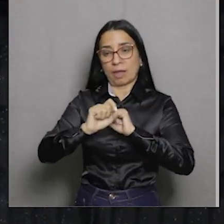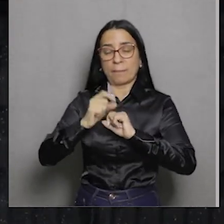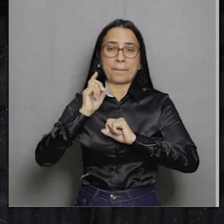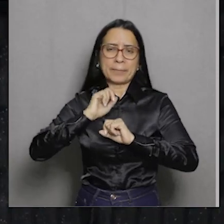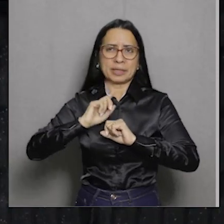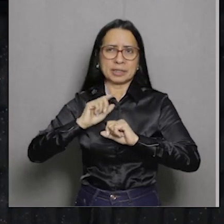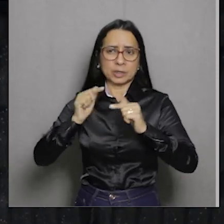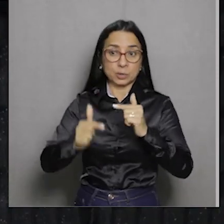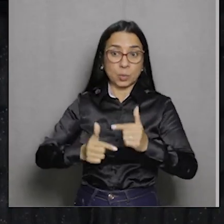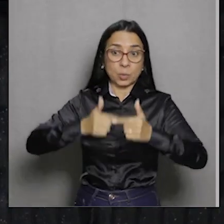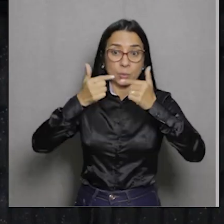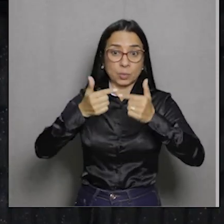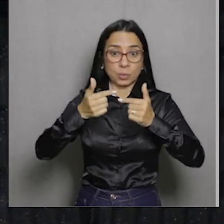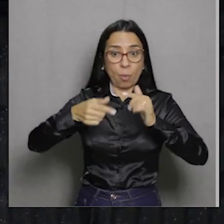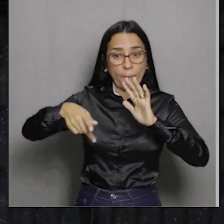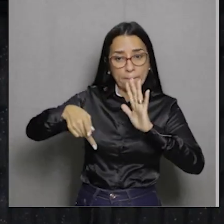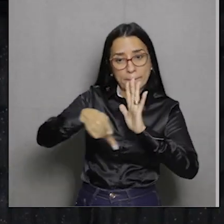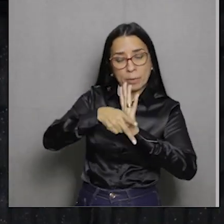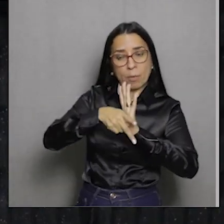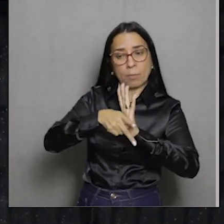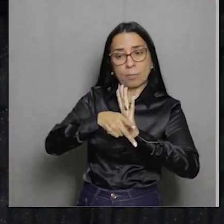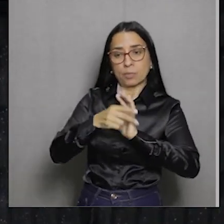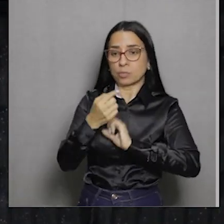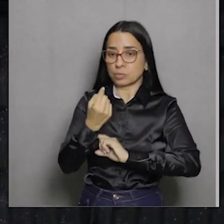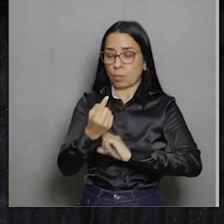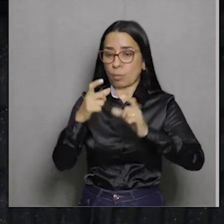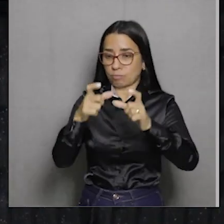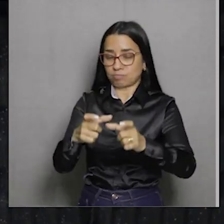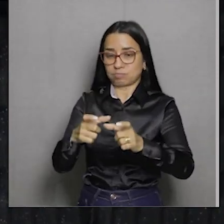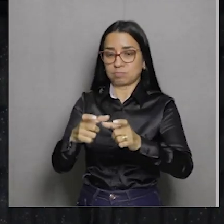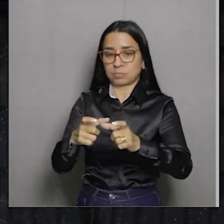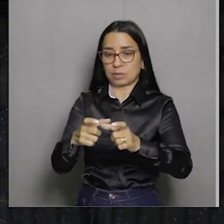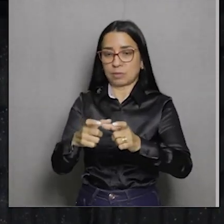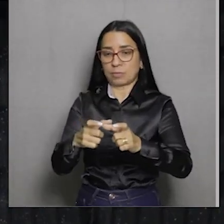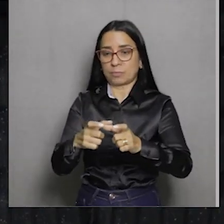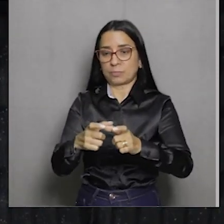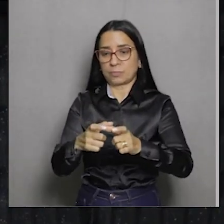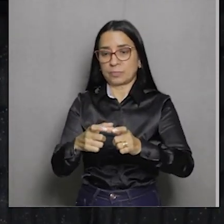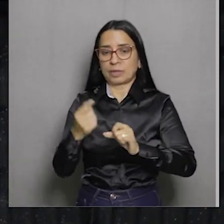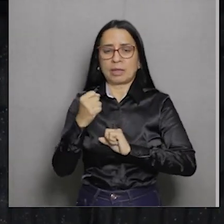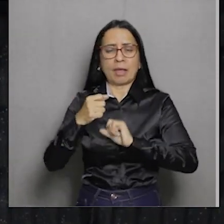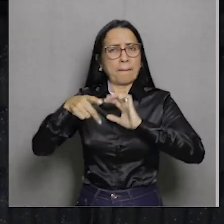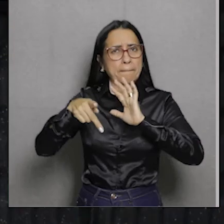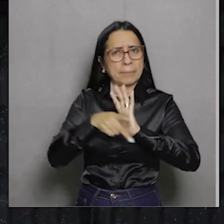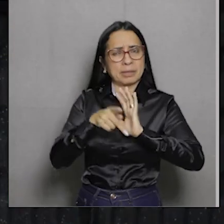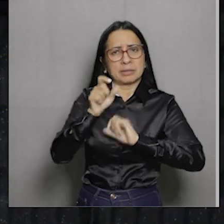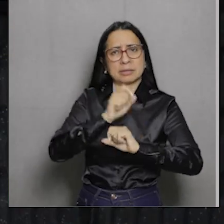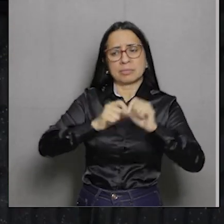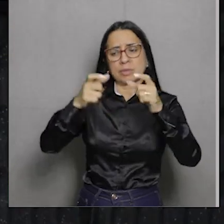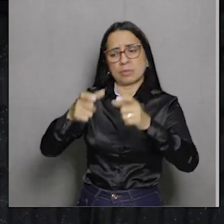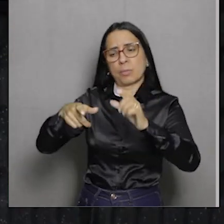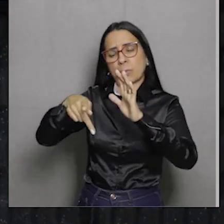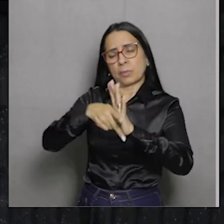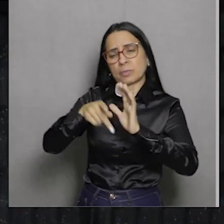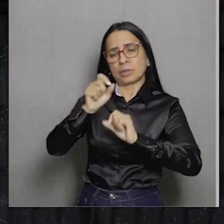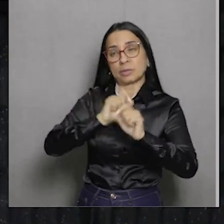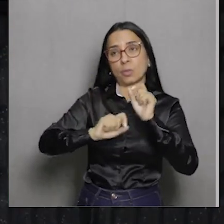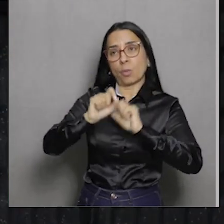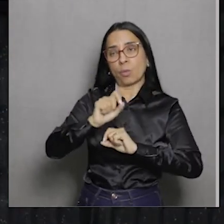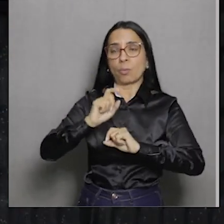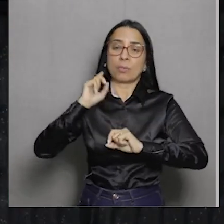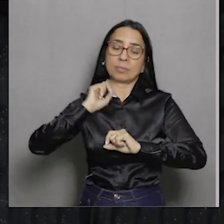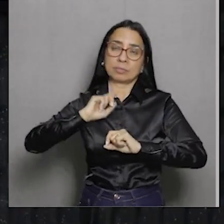dando a impressão de que a noção de pertencimento ao lugar específico, como Minas Gerais,